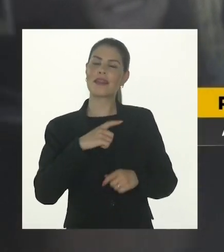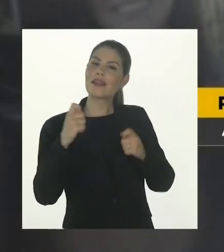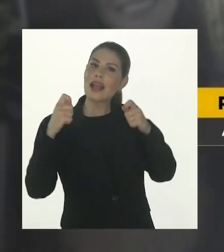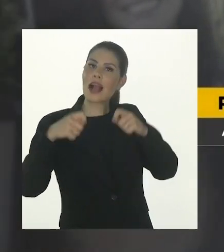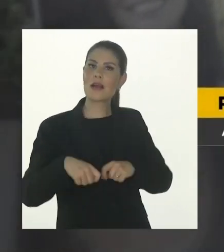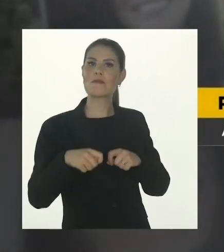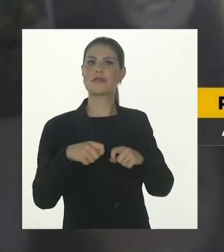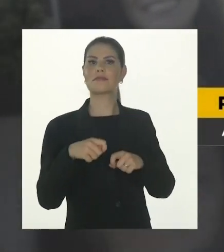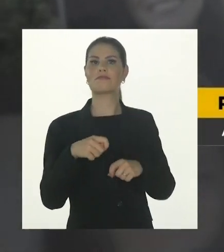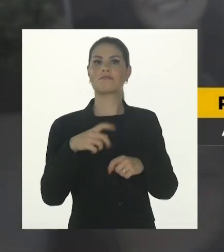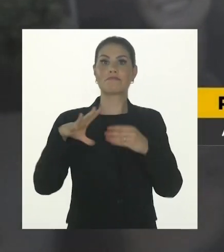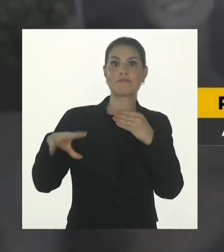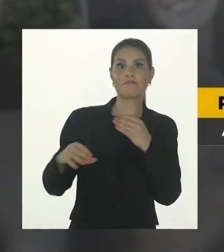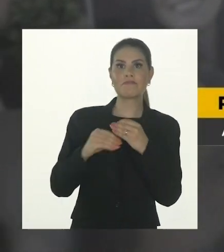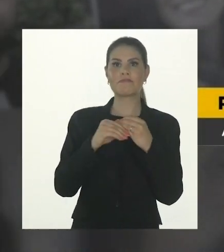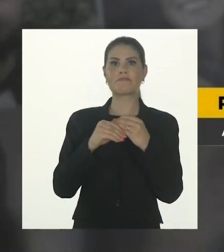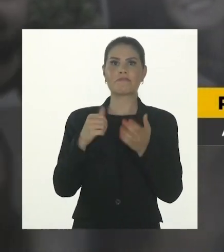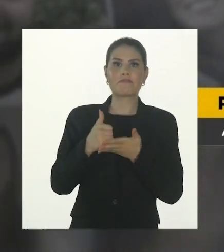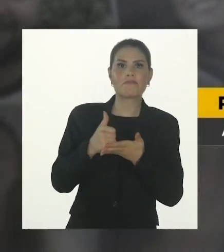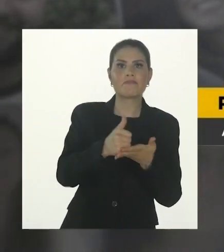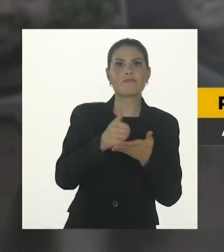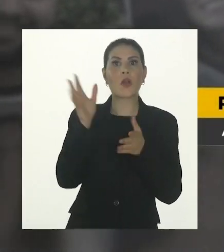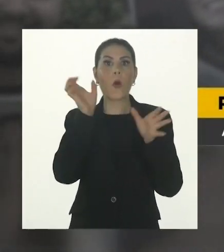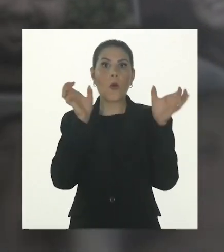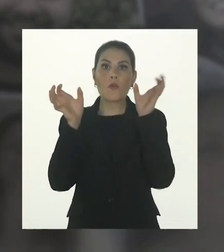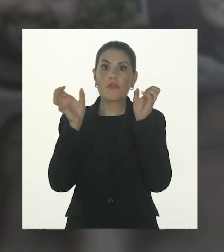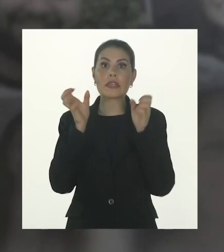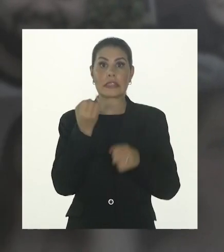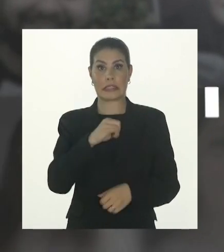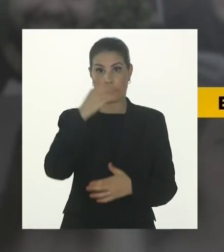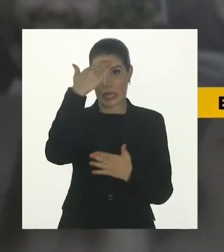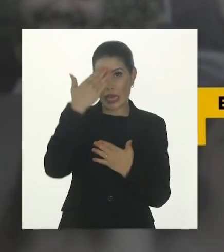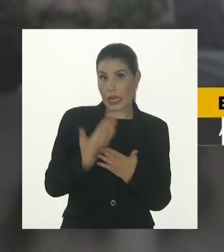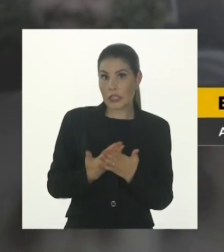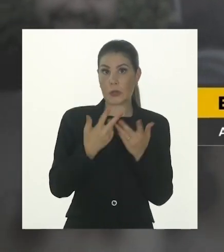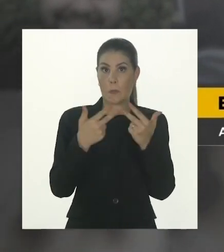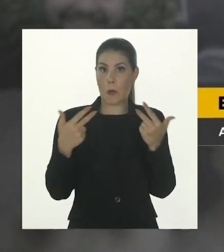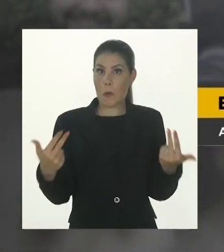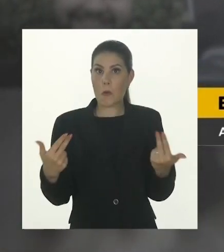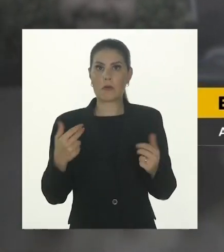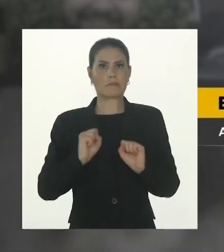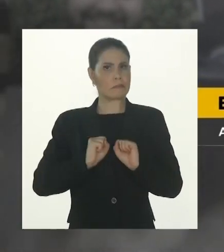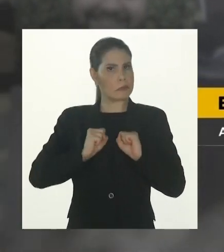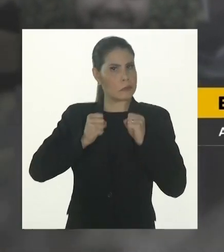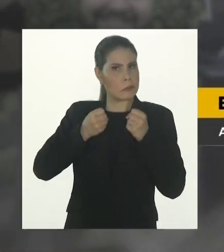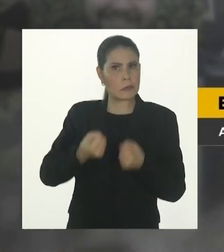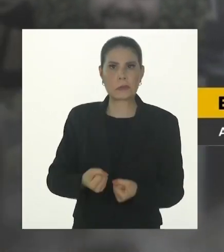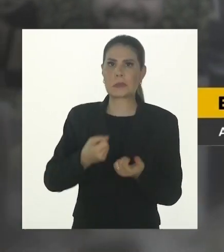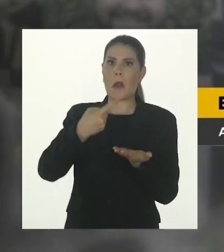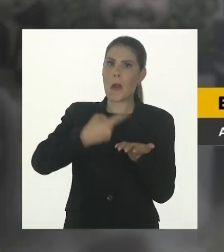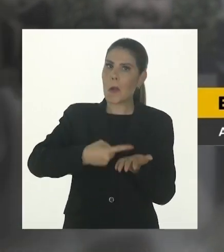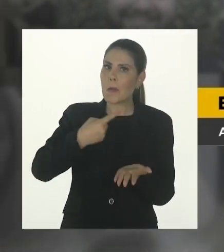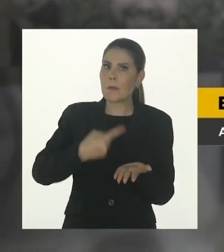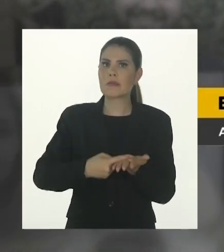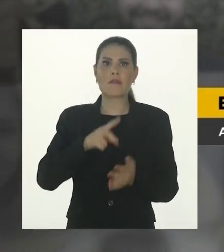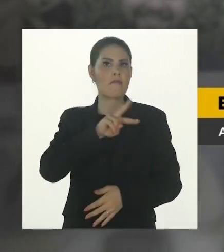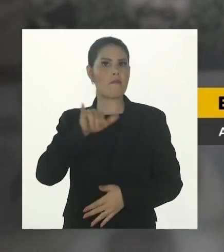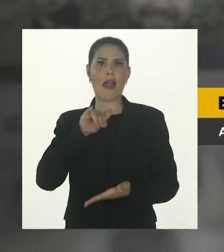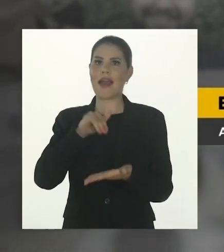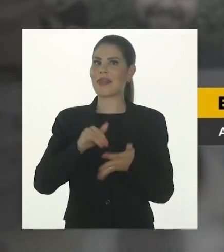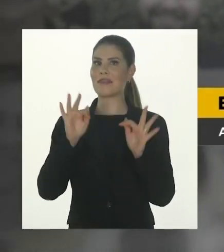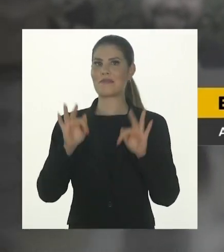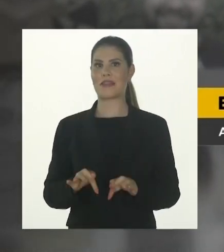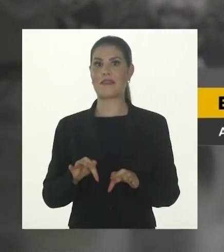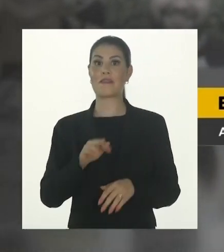capacidade de agregar e de ouvir. Quando ele acredita em alguma coisa e ele se engaja com um compromisso,